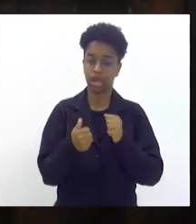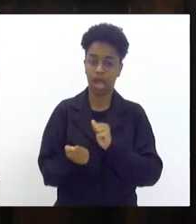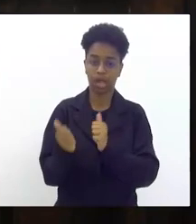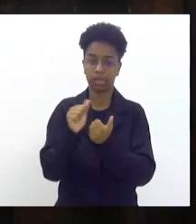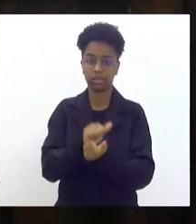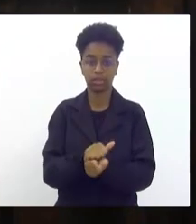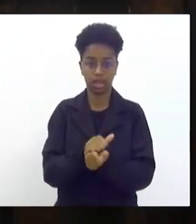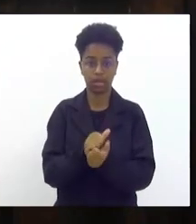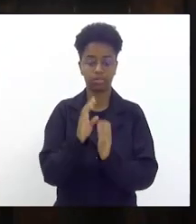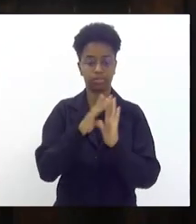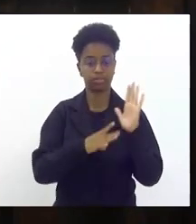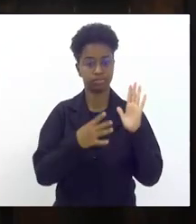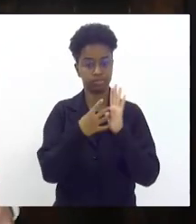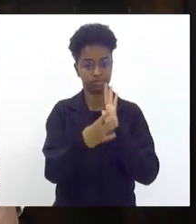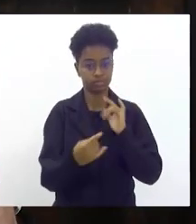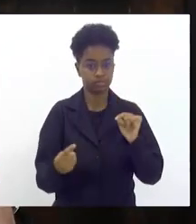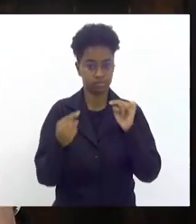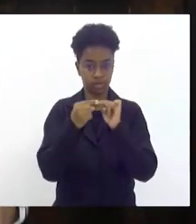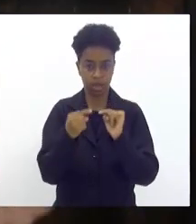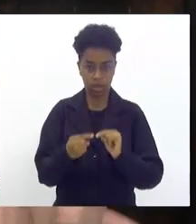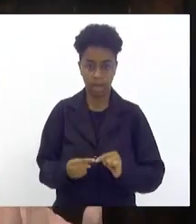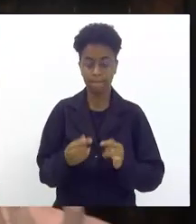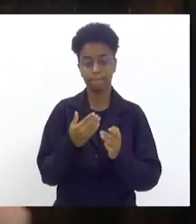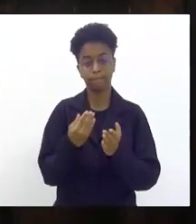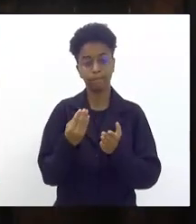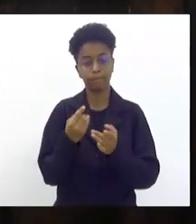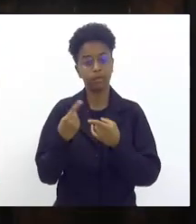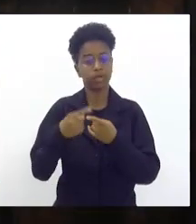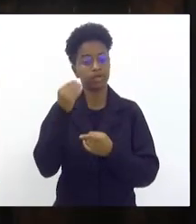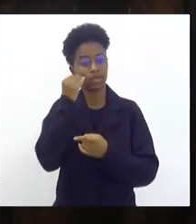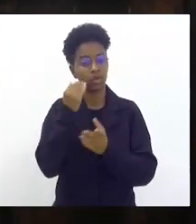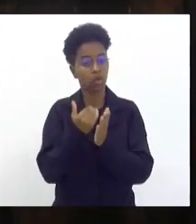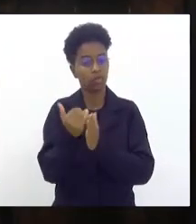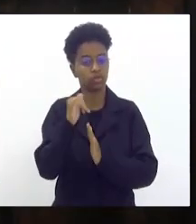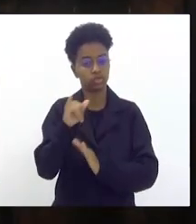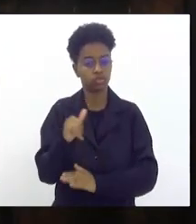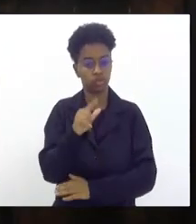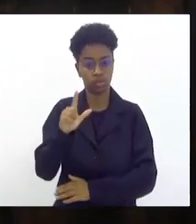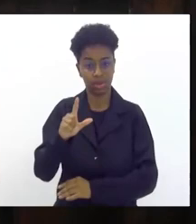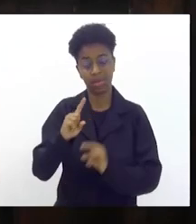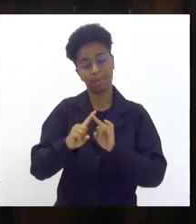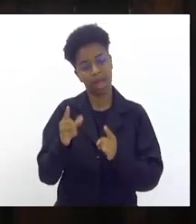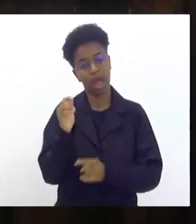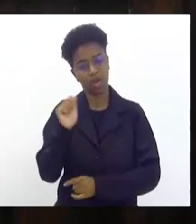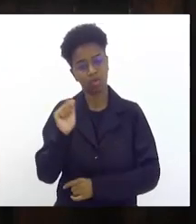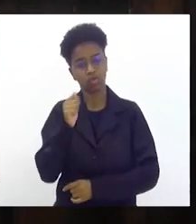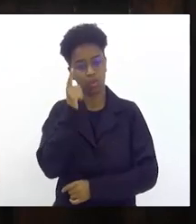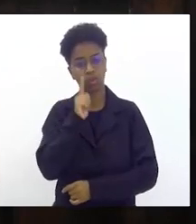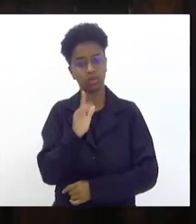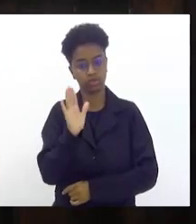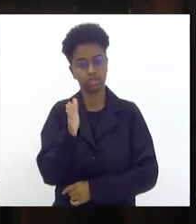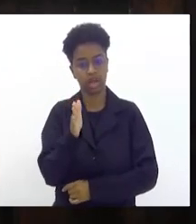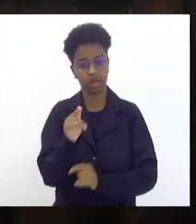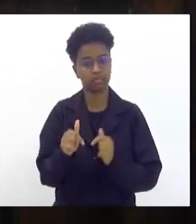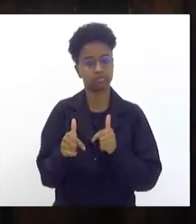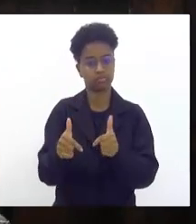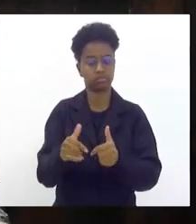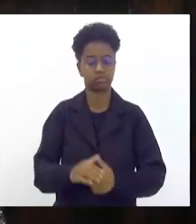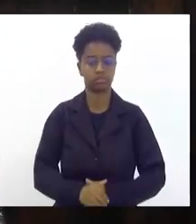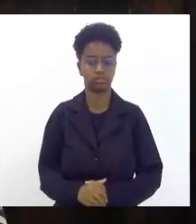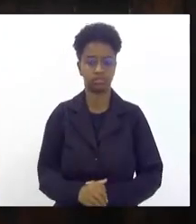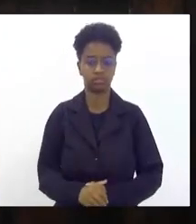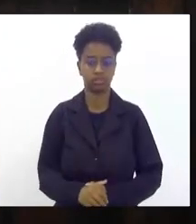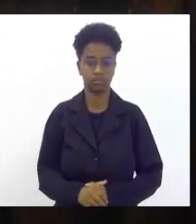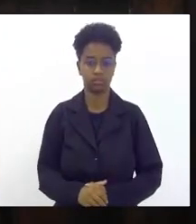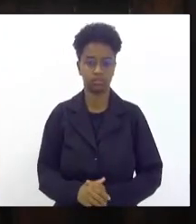que diz respeito ao cronograma já vista que há previsão inicial para julho mas a gente em agosto já consegue colocá-lo em prática eu